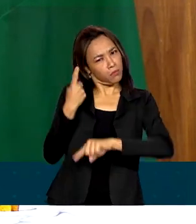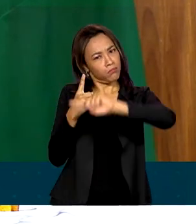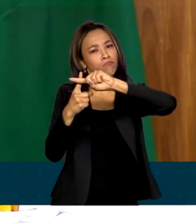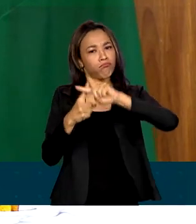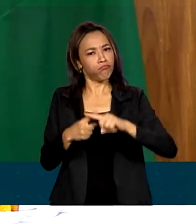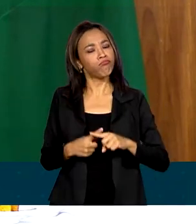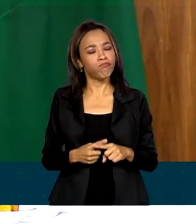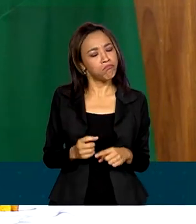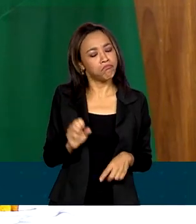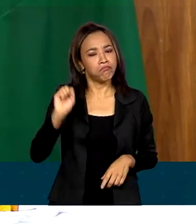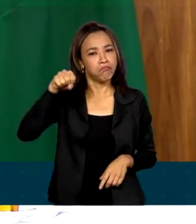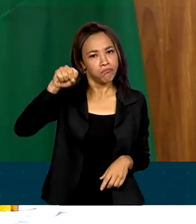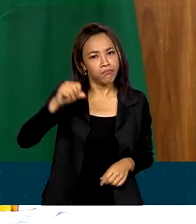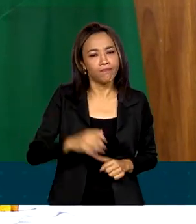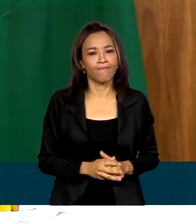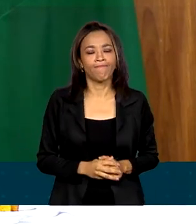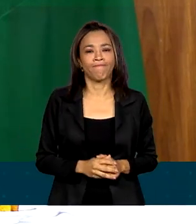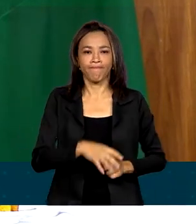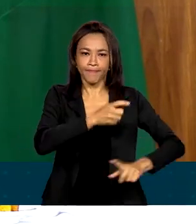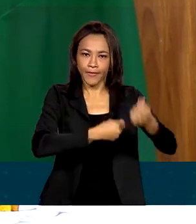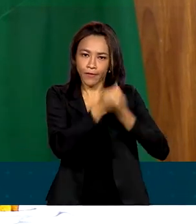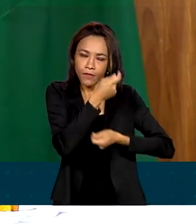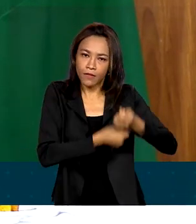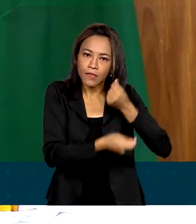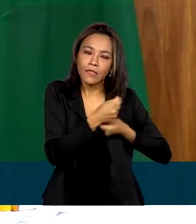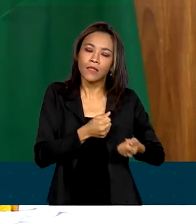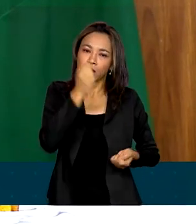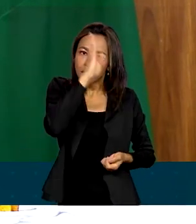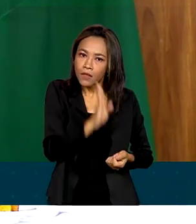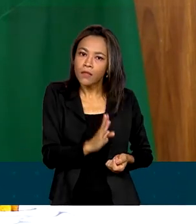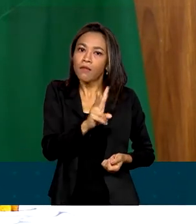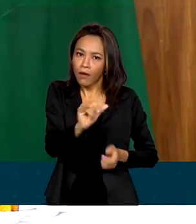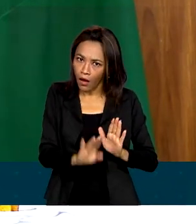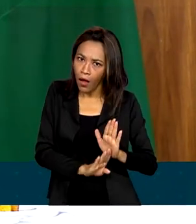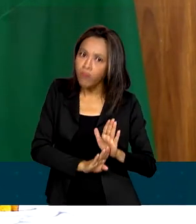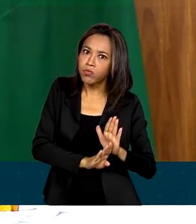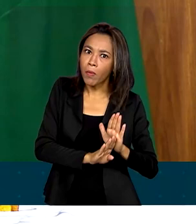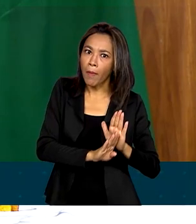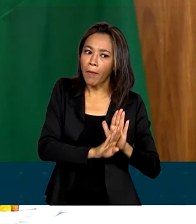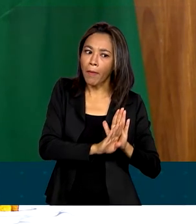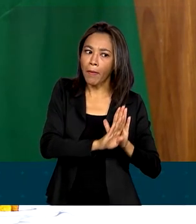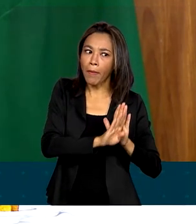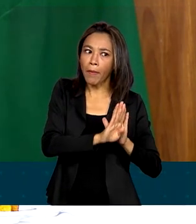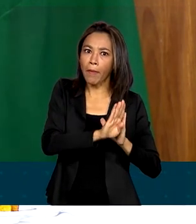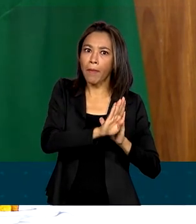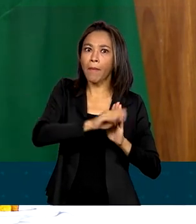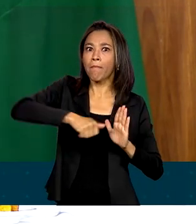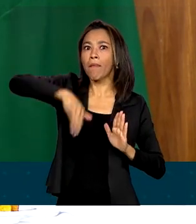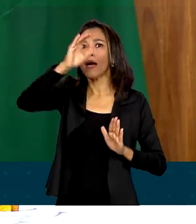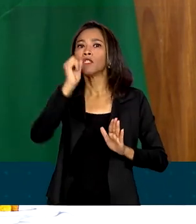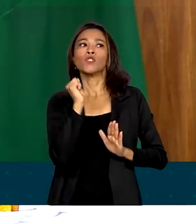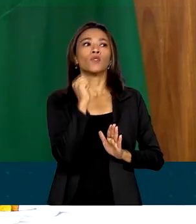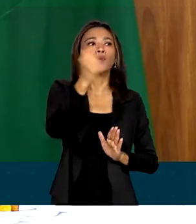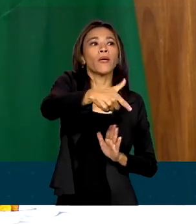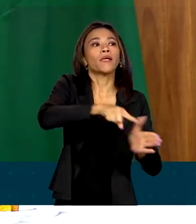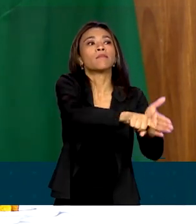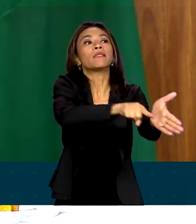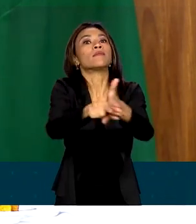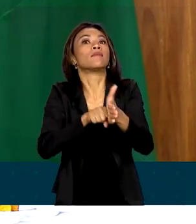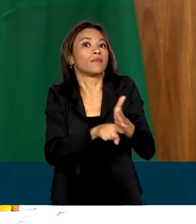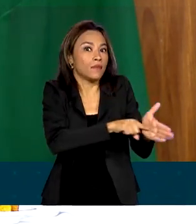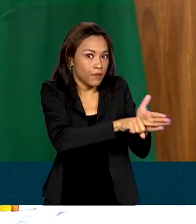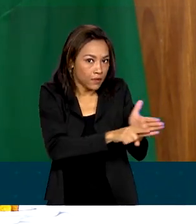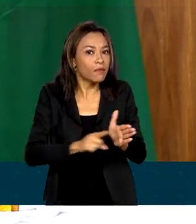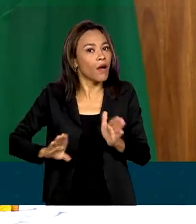Eu acredito que a economia brasileira vai crescer mais do que as projeções que estão sendo feitas, porque nós